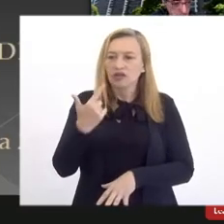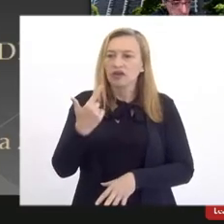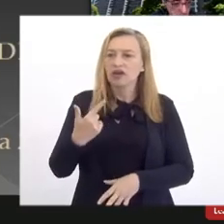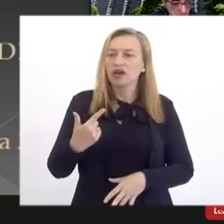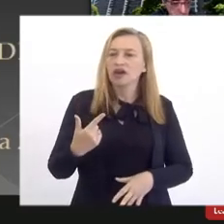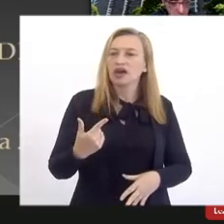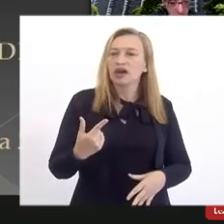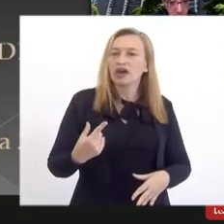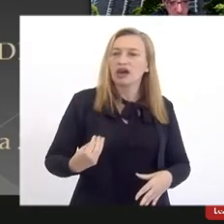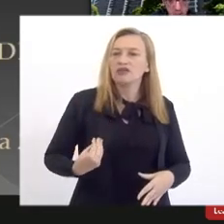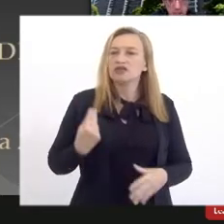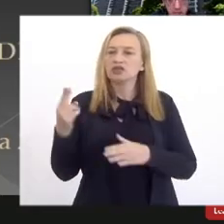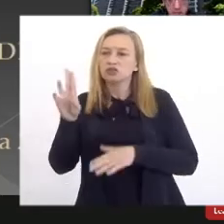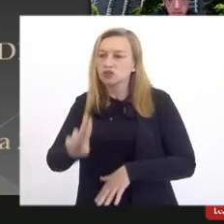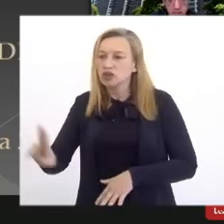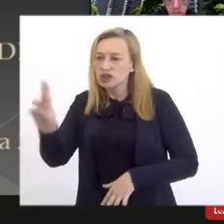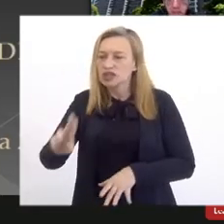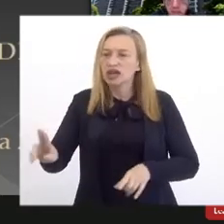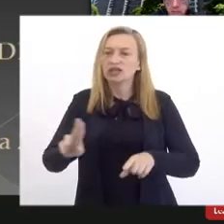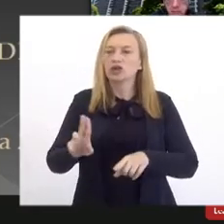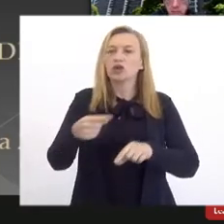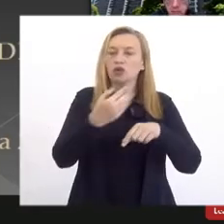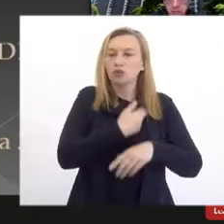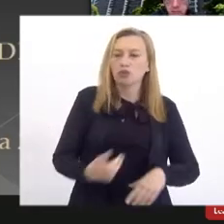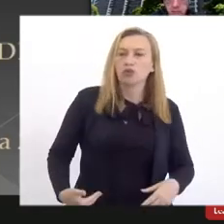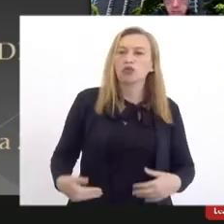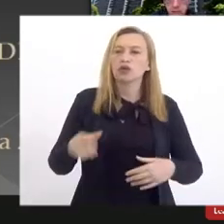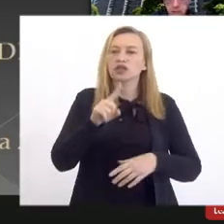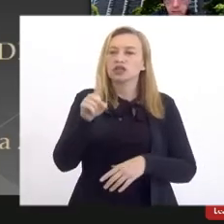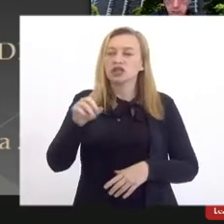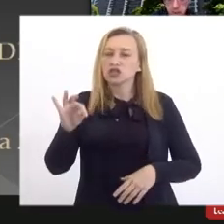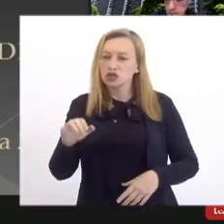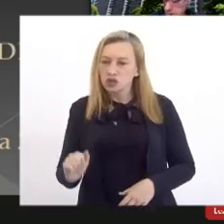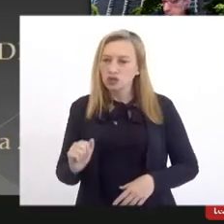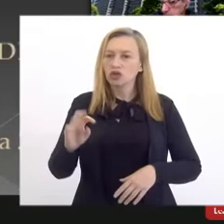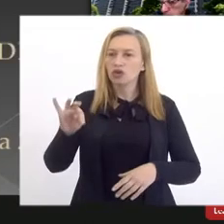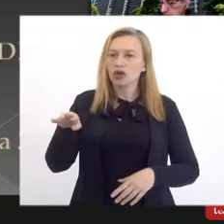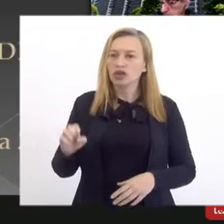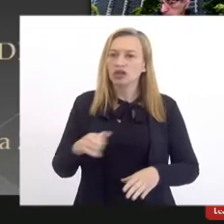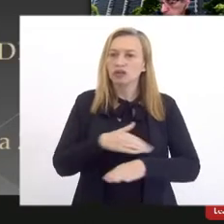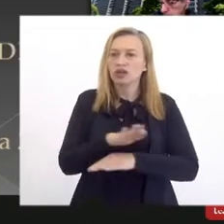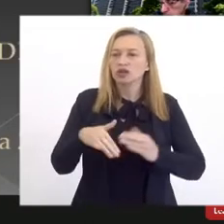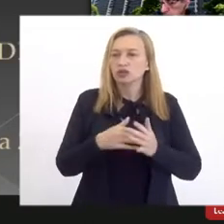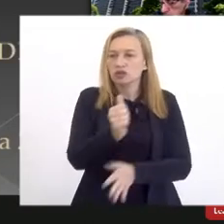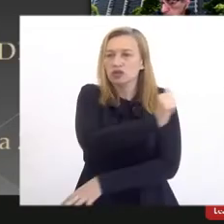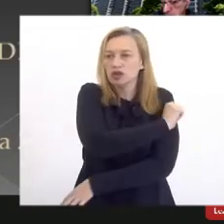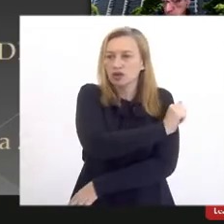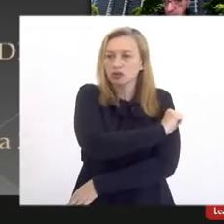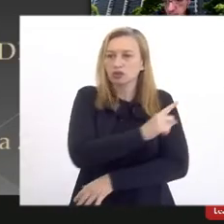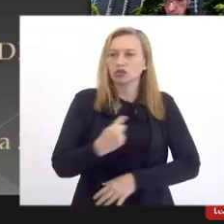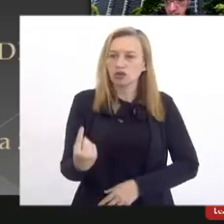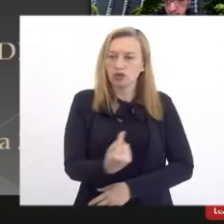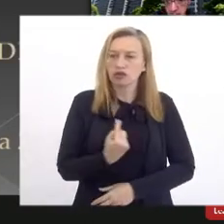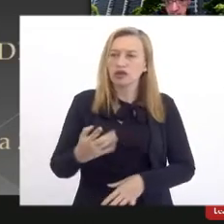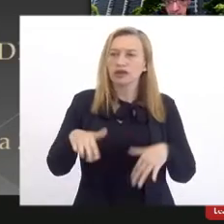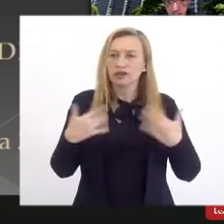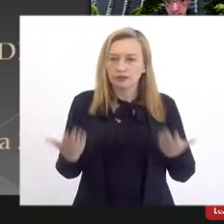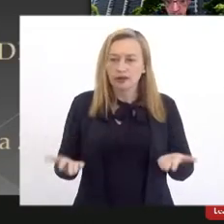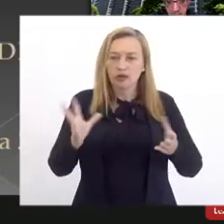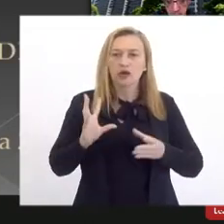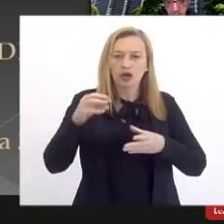presença de universidade pública na Zona Oeste para todos os nossos descendentes. Então, a